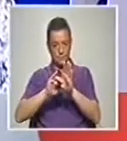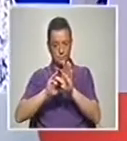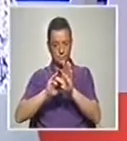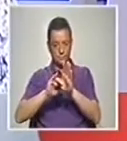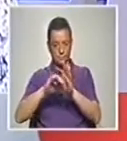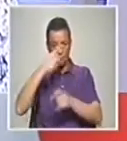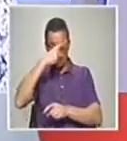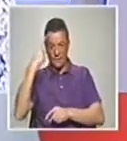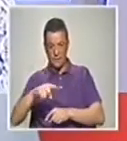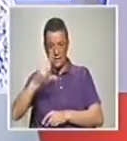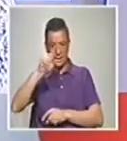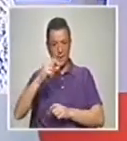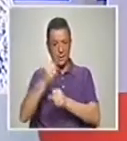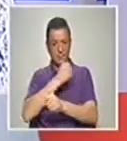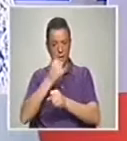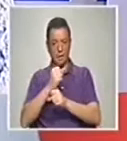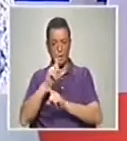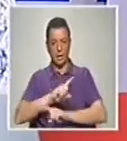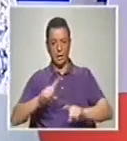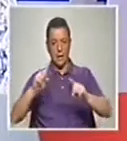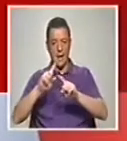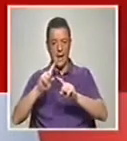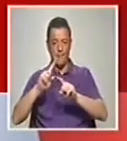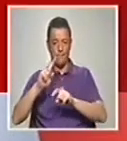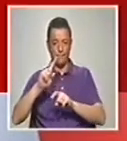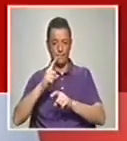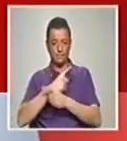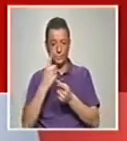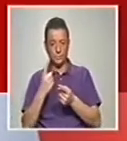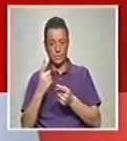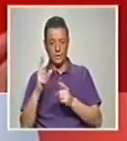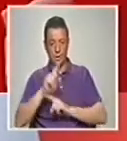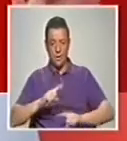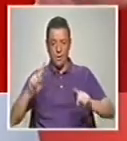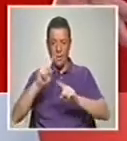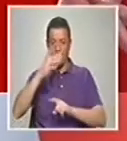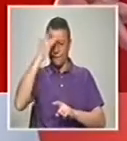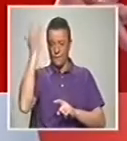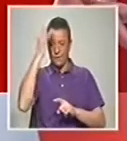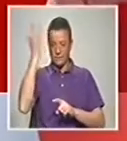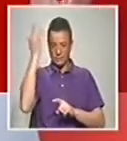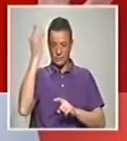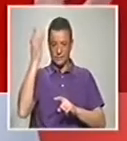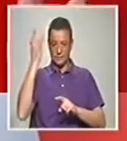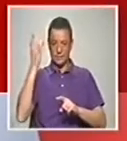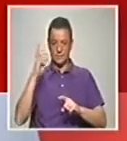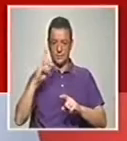à peça, torna mais difícil também de a trabalhar ou não? É mais perturbador, eu diria, porque não é fácil... há costas onde se esconder,